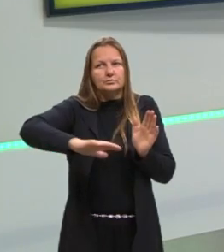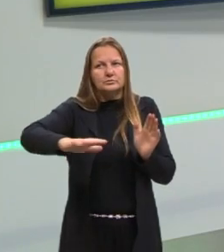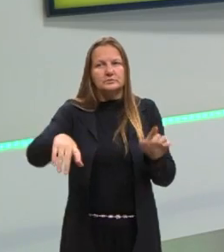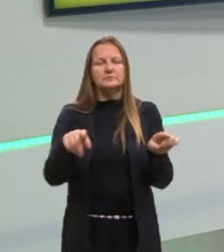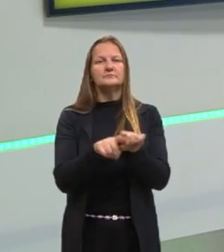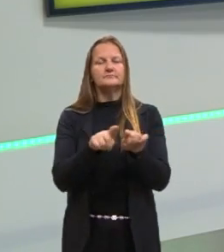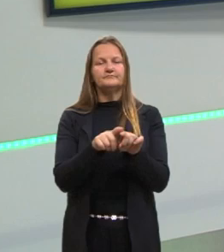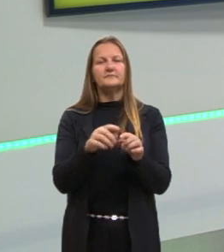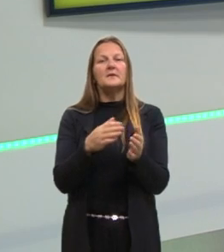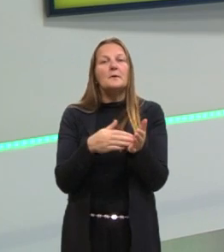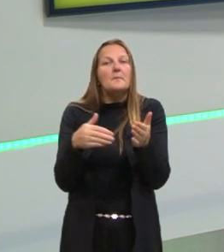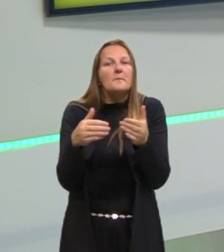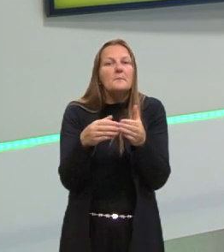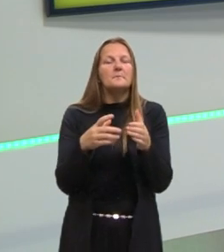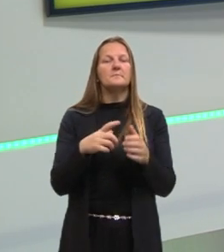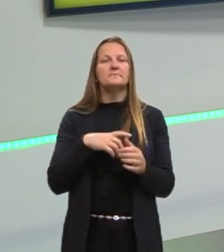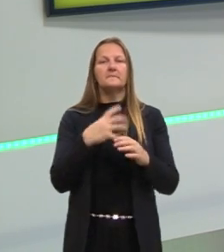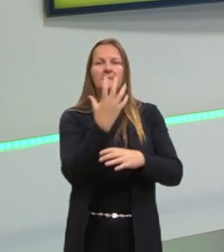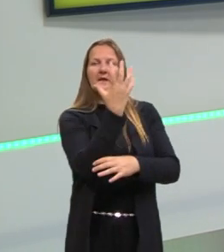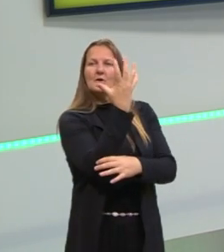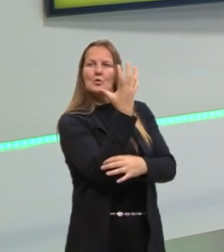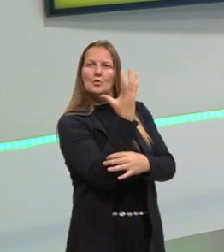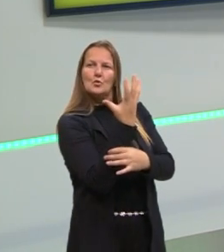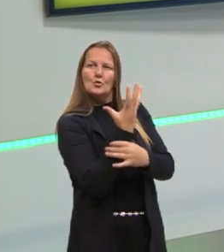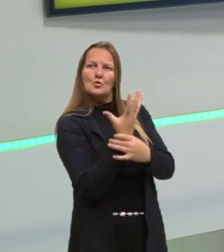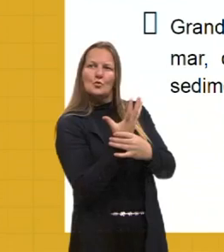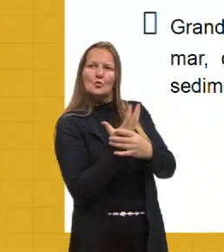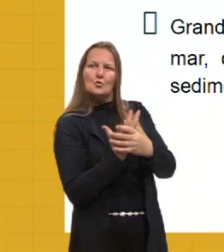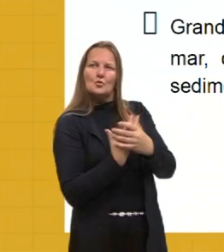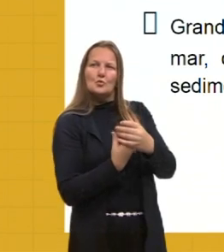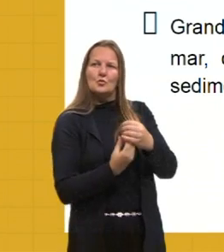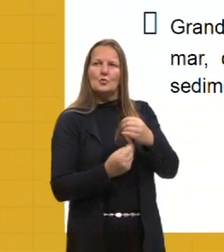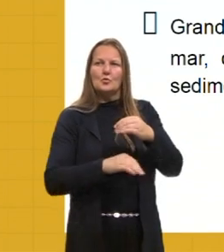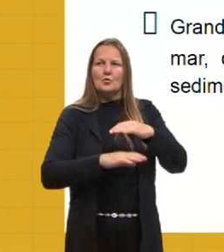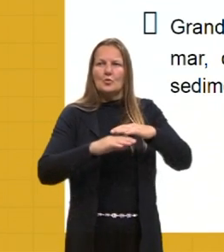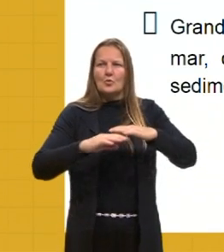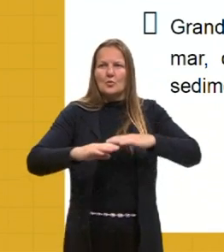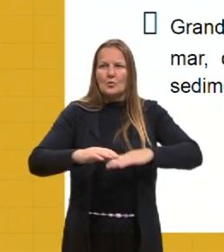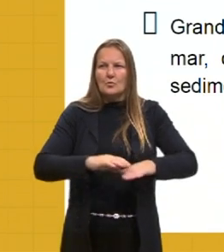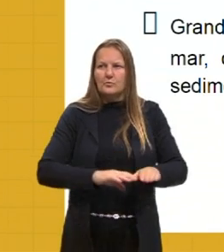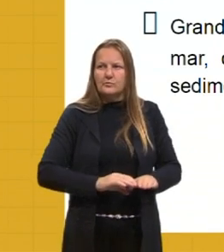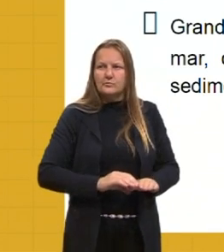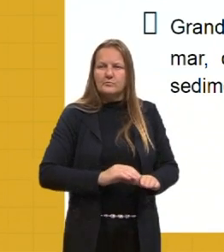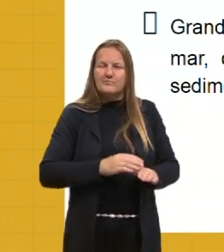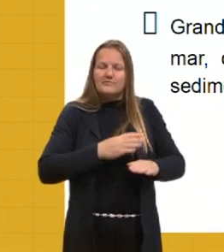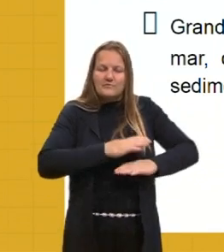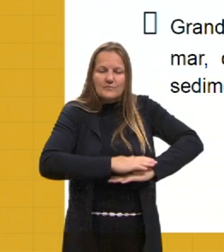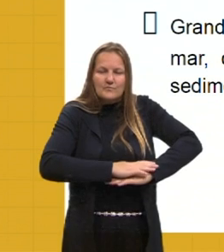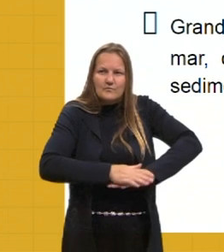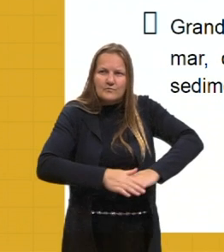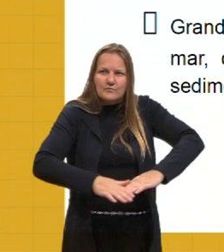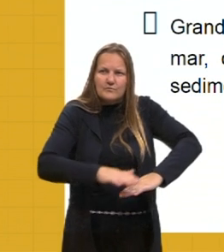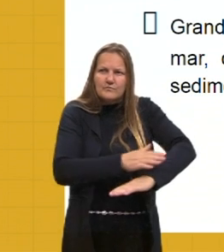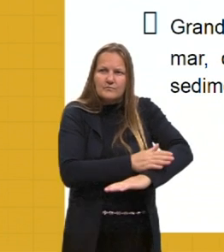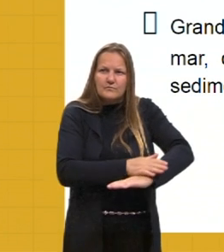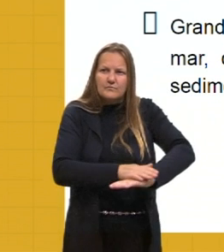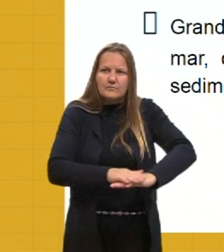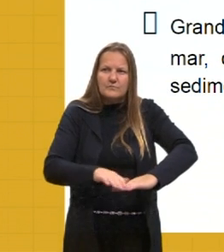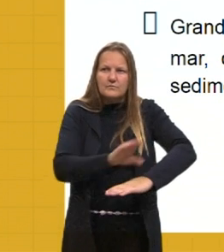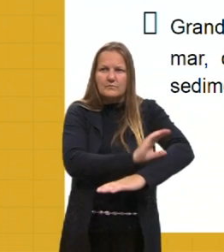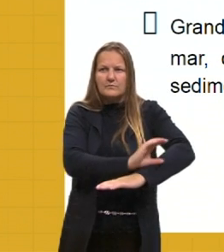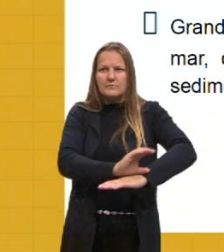parte dos fosfatos penetra no mar, onde pode ficar imobilizado por muito tempo em sedimentos